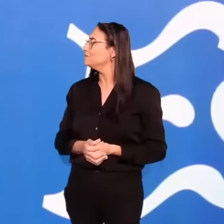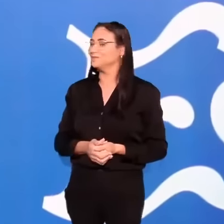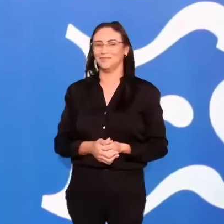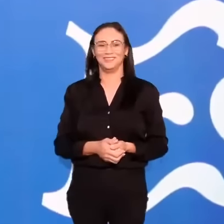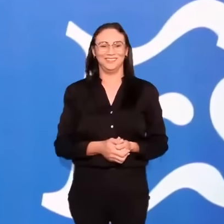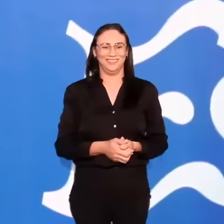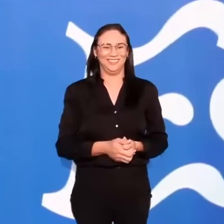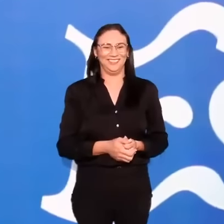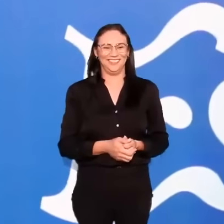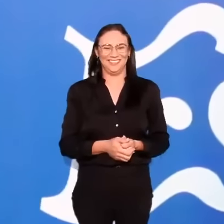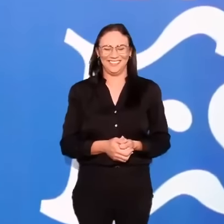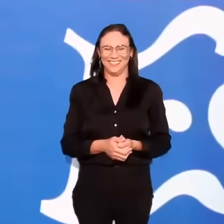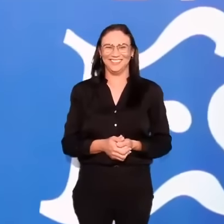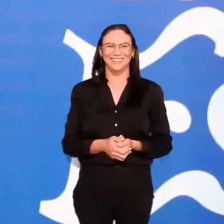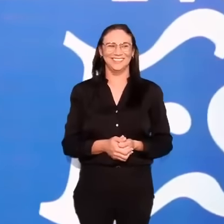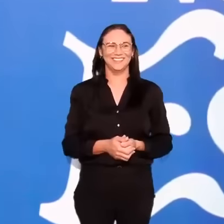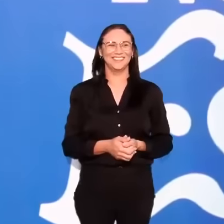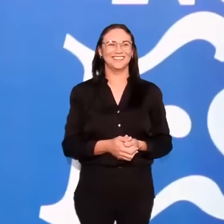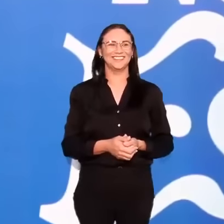Vamos orar?